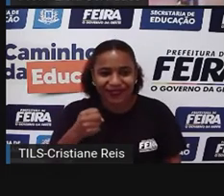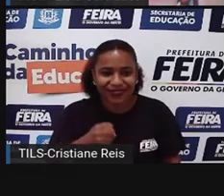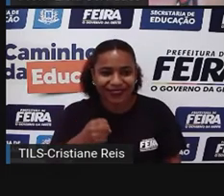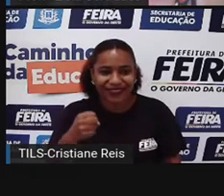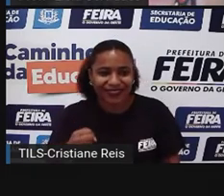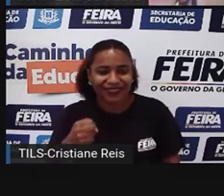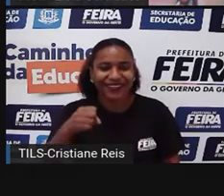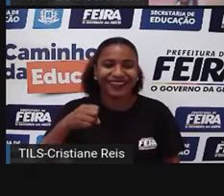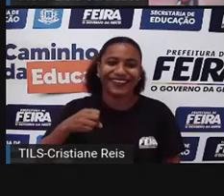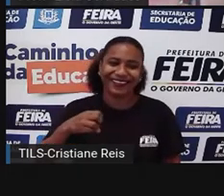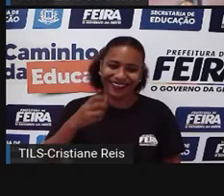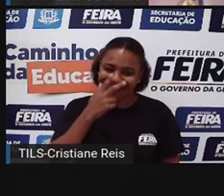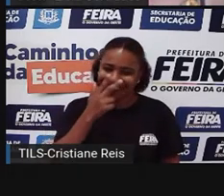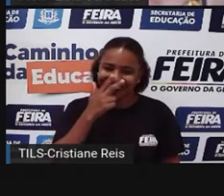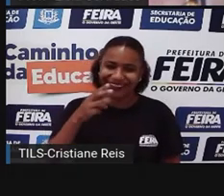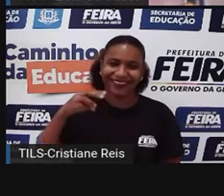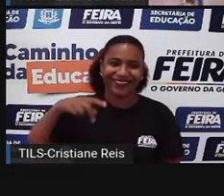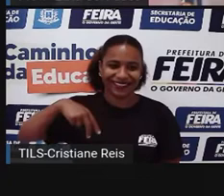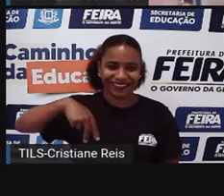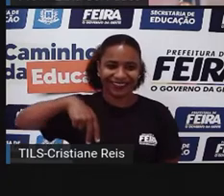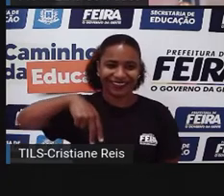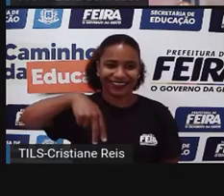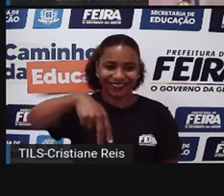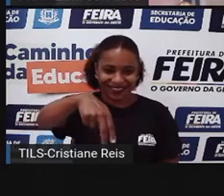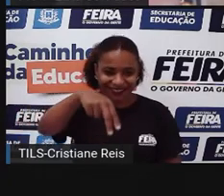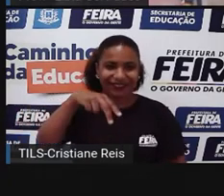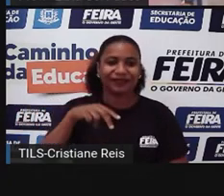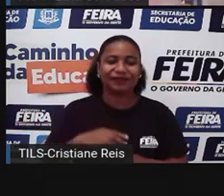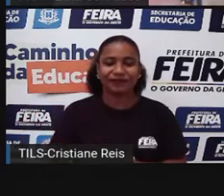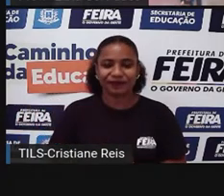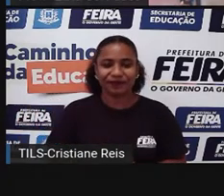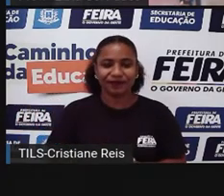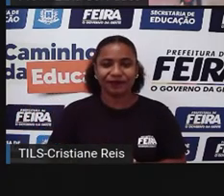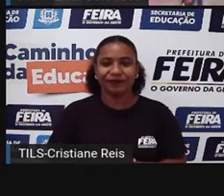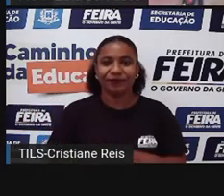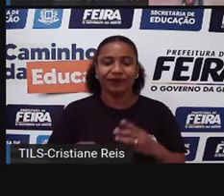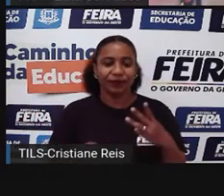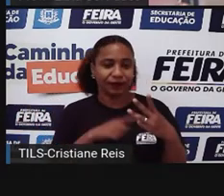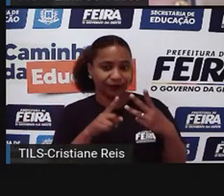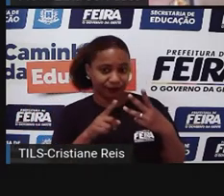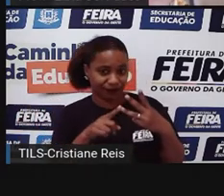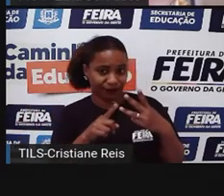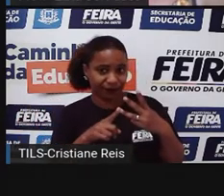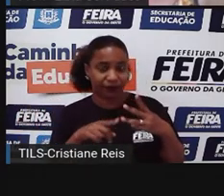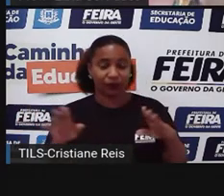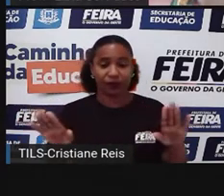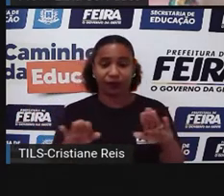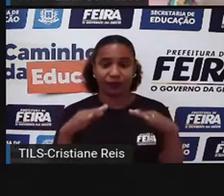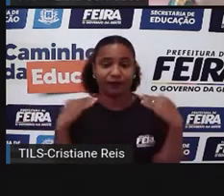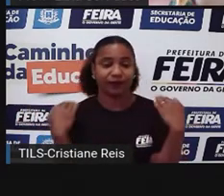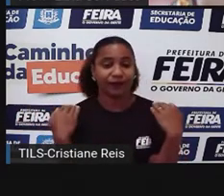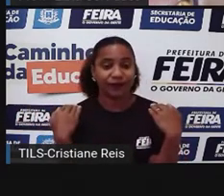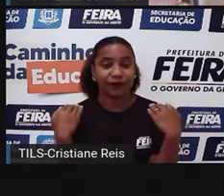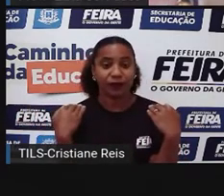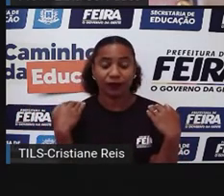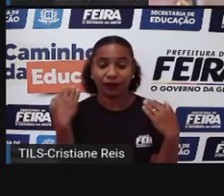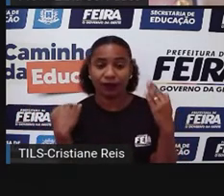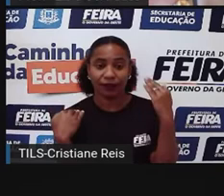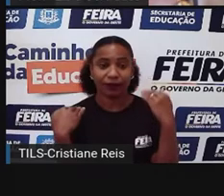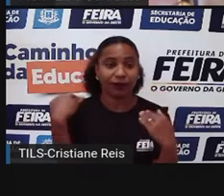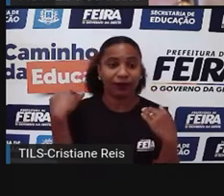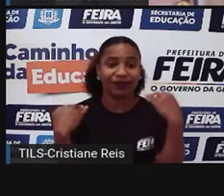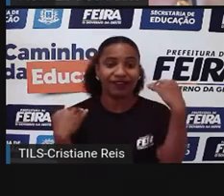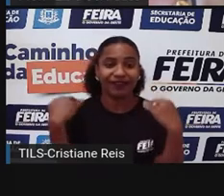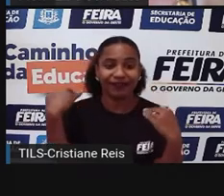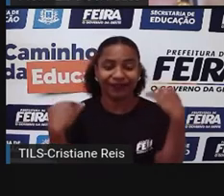essa a alegoria. E do outro lado, tem a figura do Curupira, que é uma lenda. Então, qual a diferença entre mito,